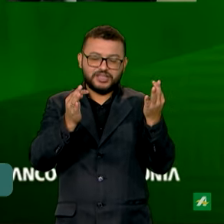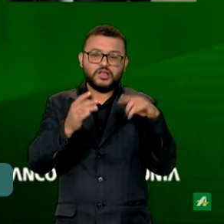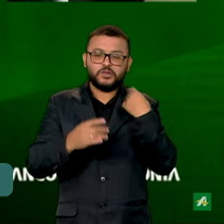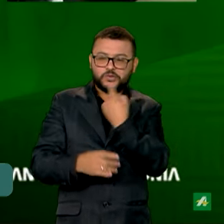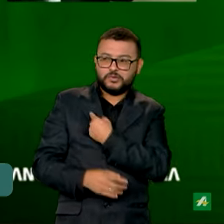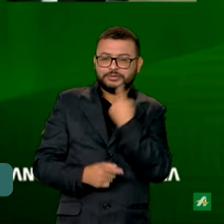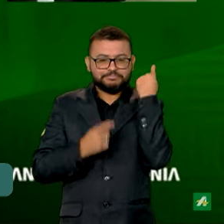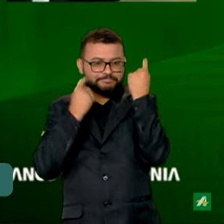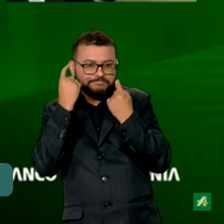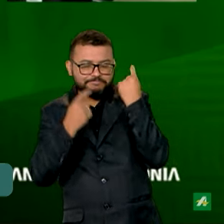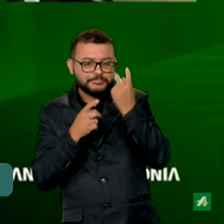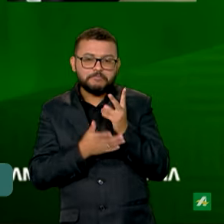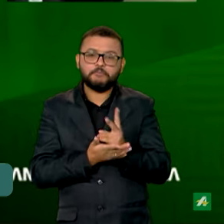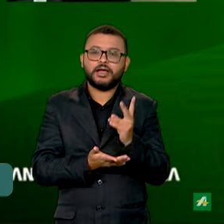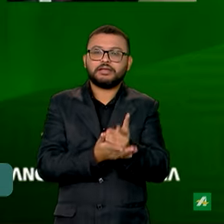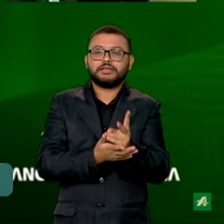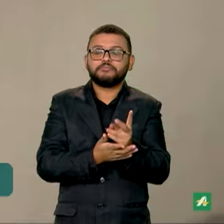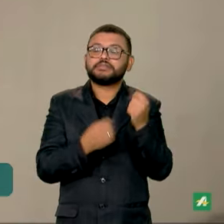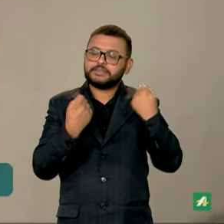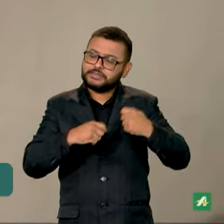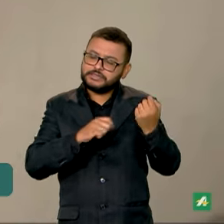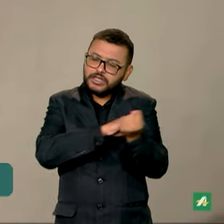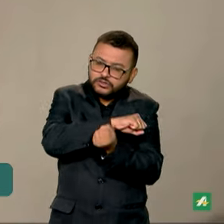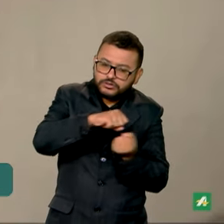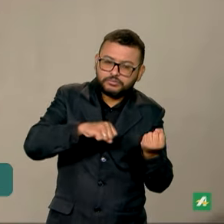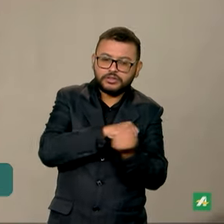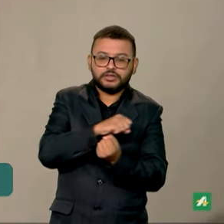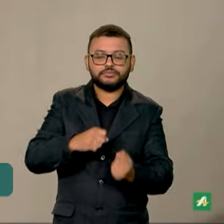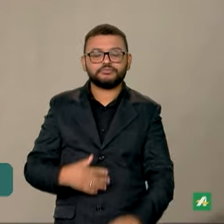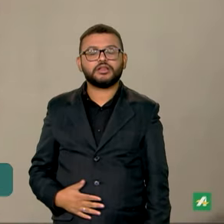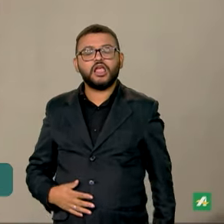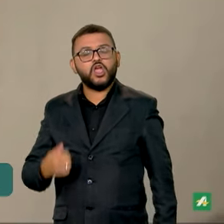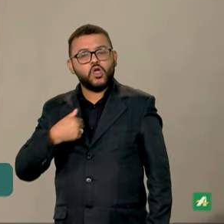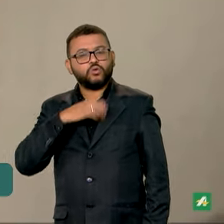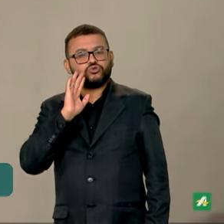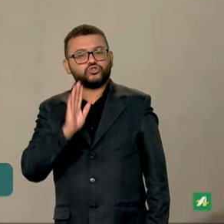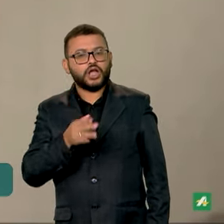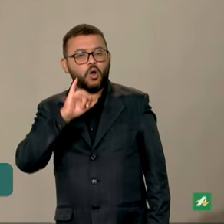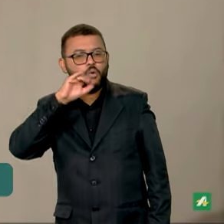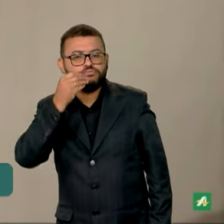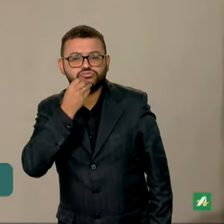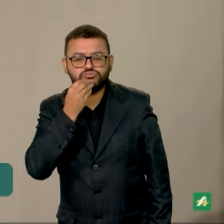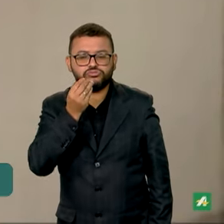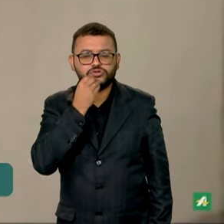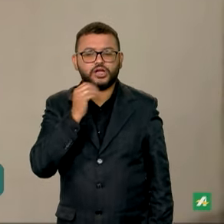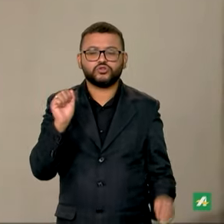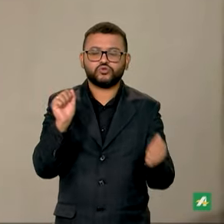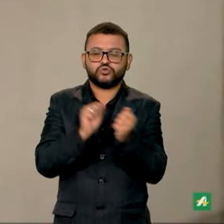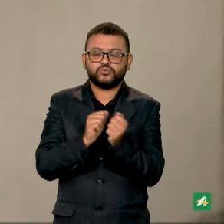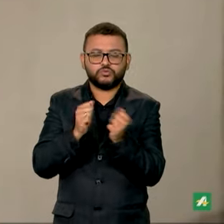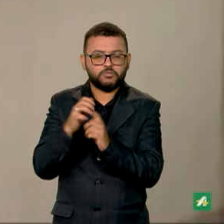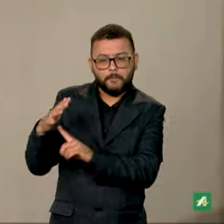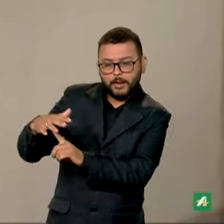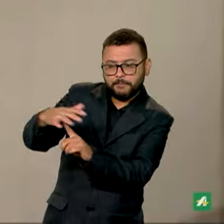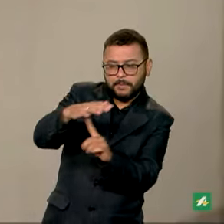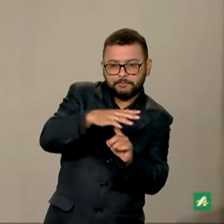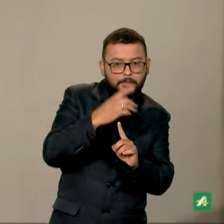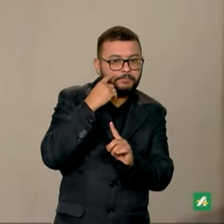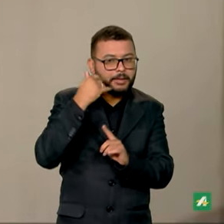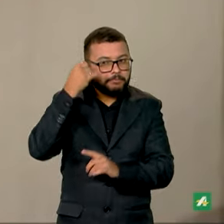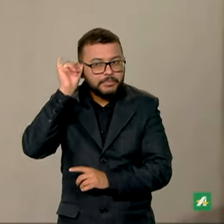sempre preocupado com a sustentabilidade. Eu tive a oportunidade, junto com o Lessa, de estarmos nas feiras agropecuárias,